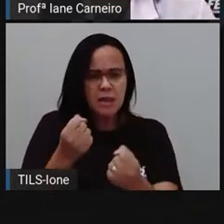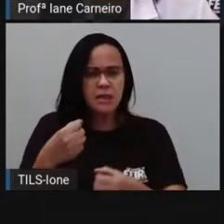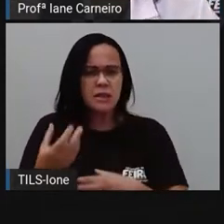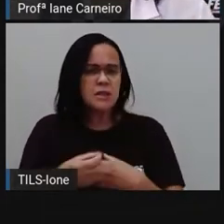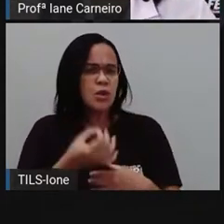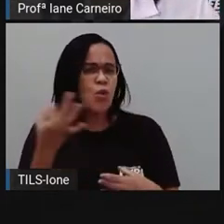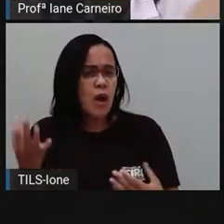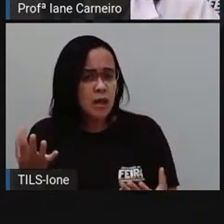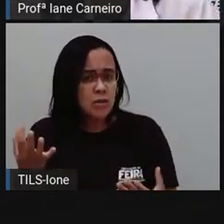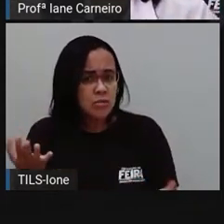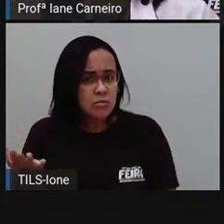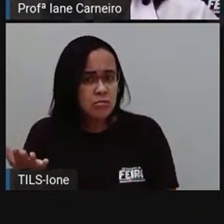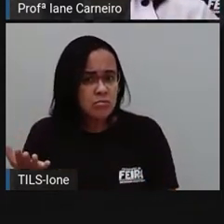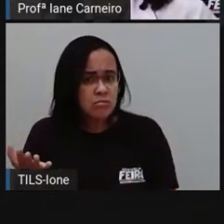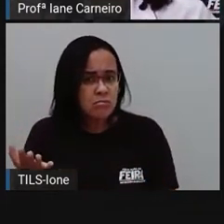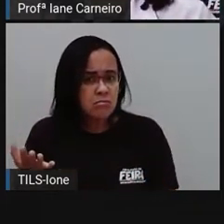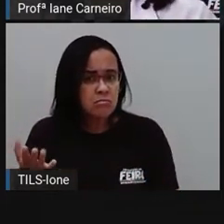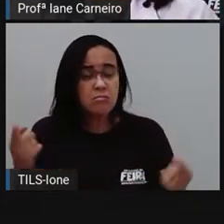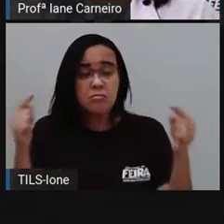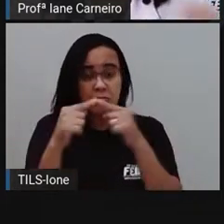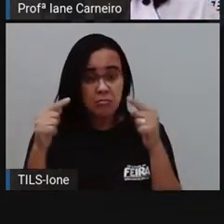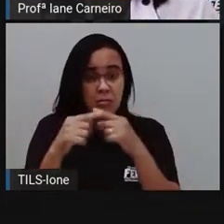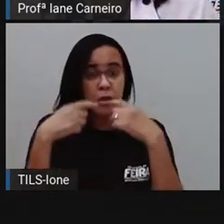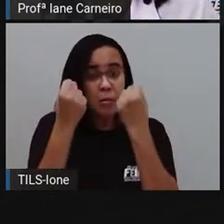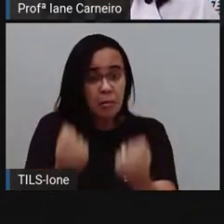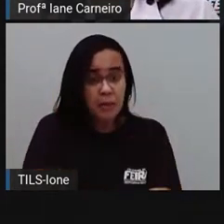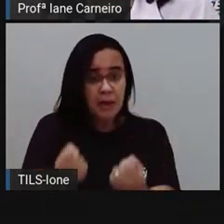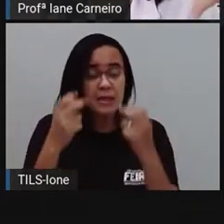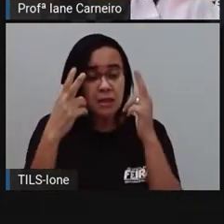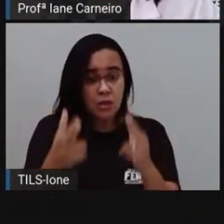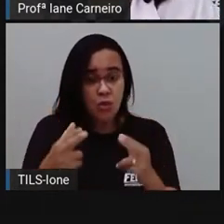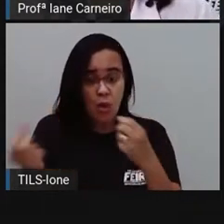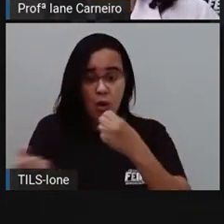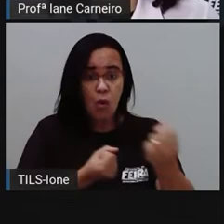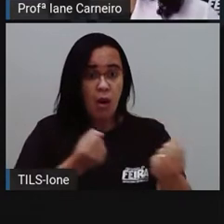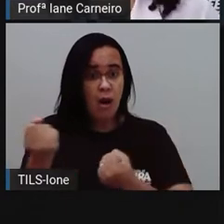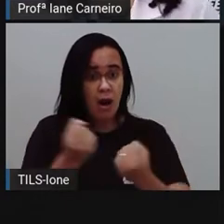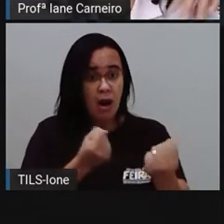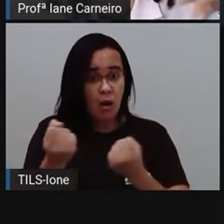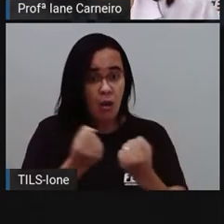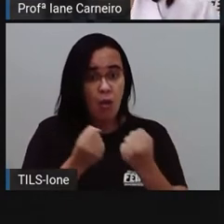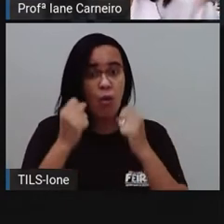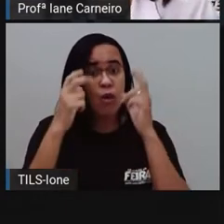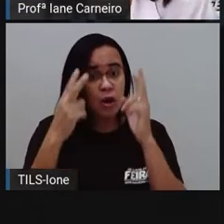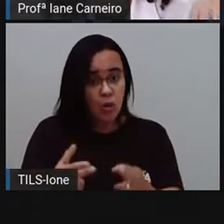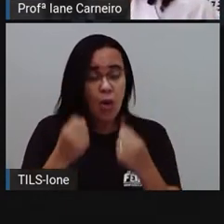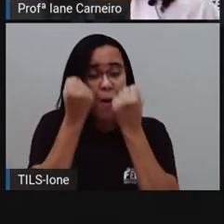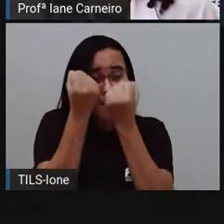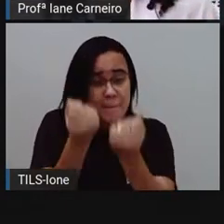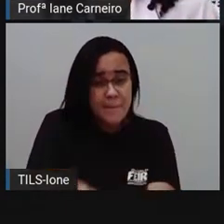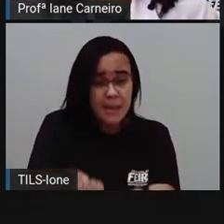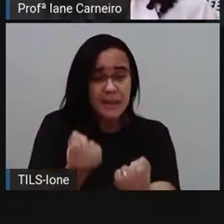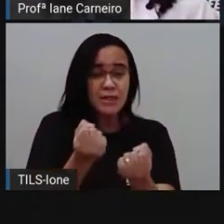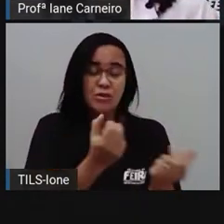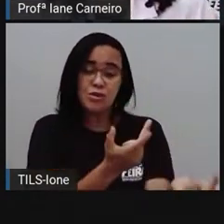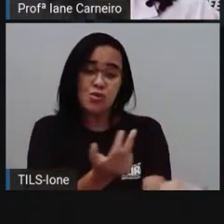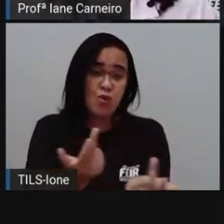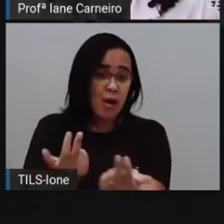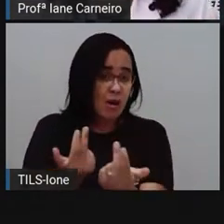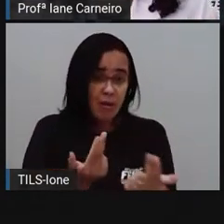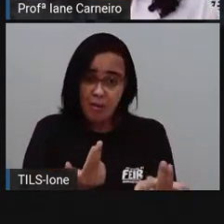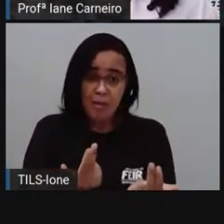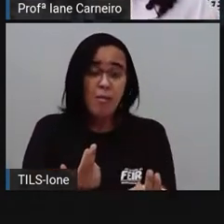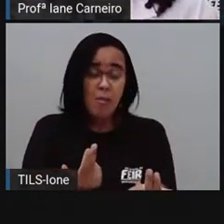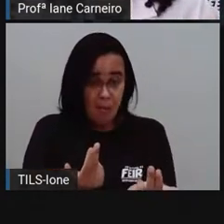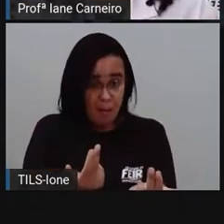tamanho, quase que o tamanho de um carro. Vocês sabiam disso? Um carro pequeno assim, né? Um carro popular aí. Eles pesam mais ou menos o peso de